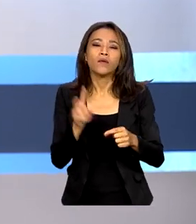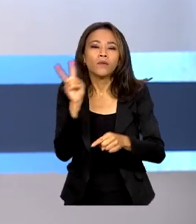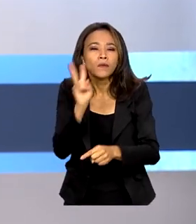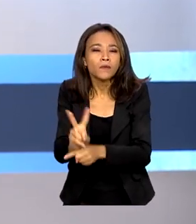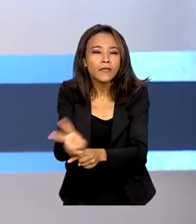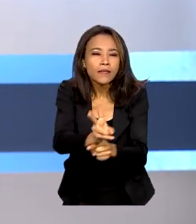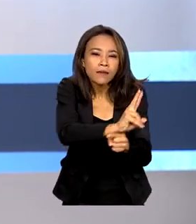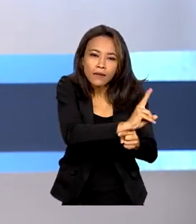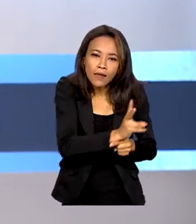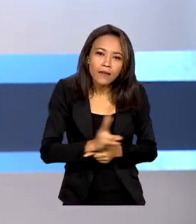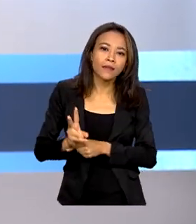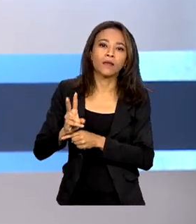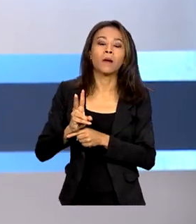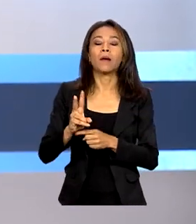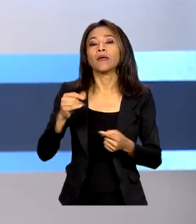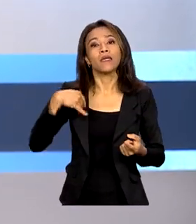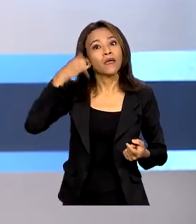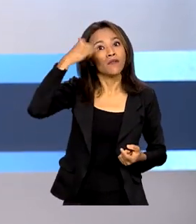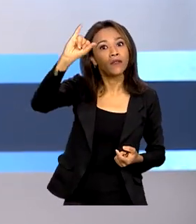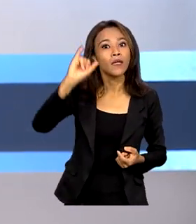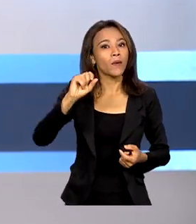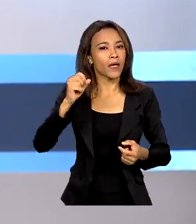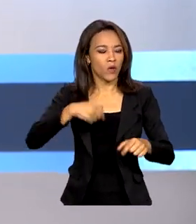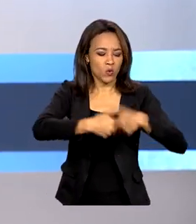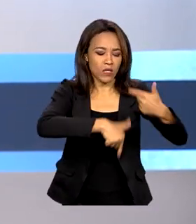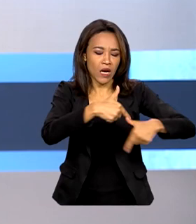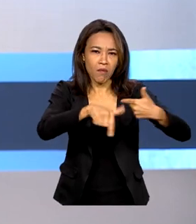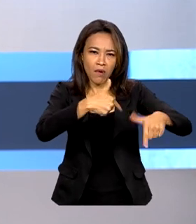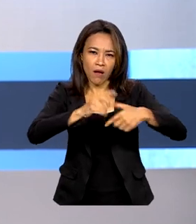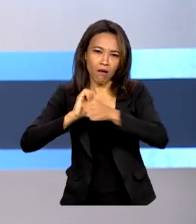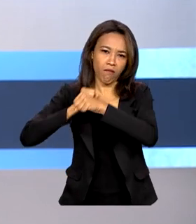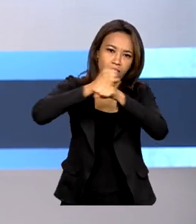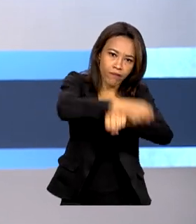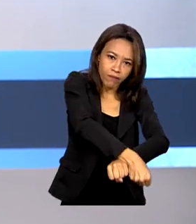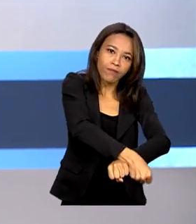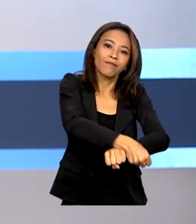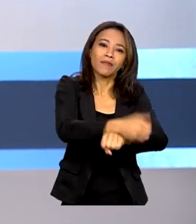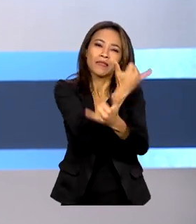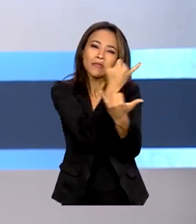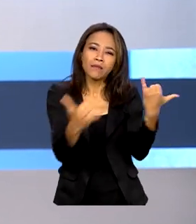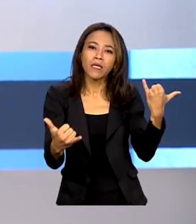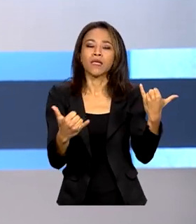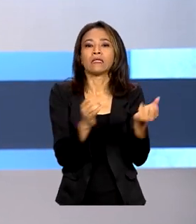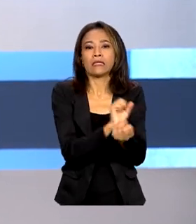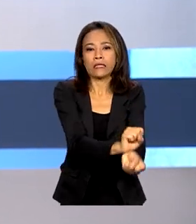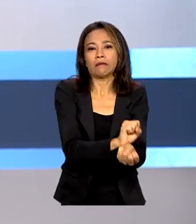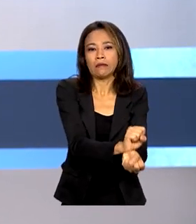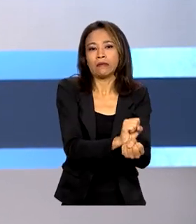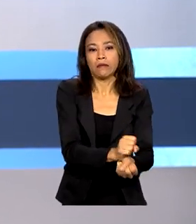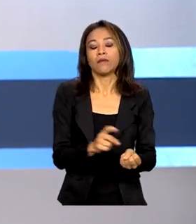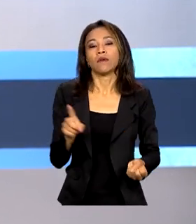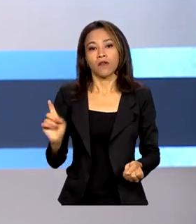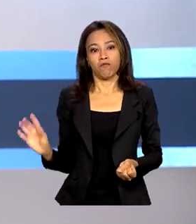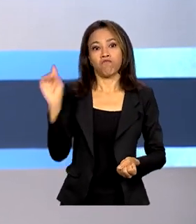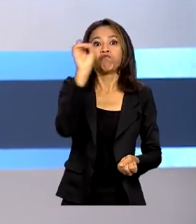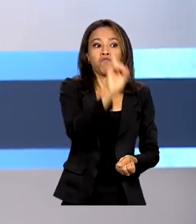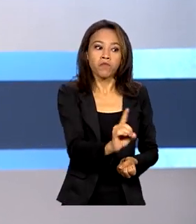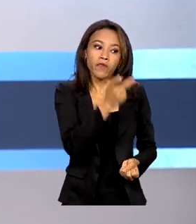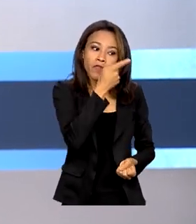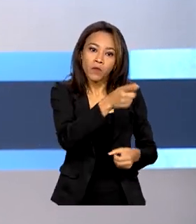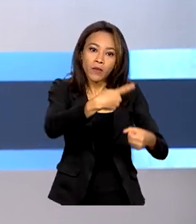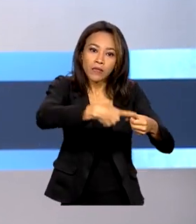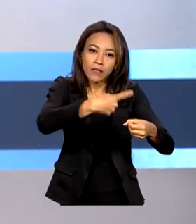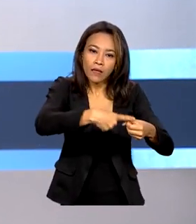a prevenção ao trabalho análogo à escravidão. O anúncio foi feito pelo ministro do Trabalho, que visitou a cidade de Bento